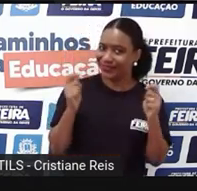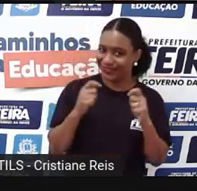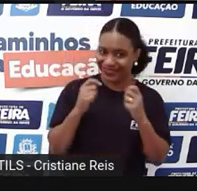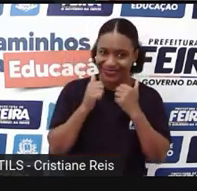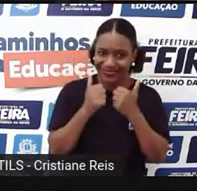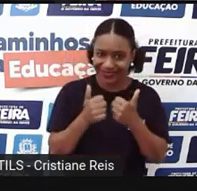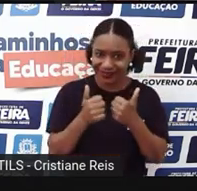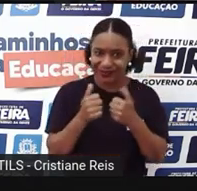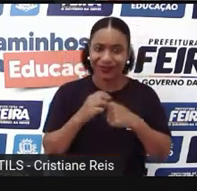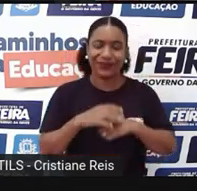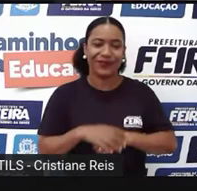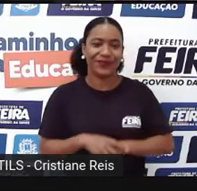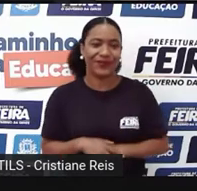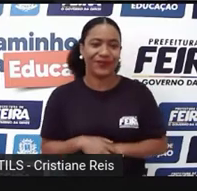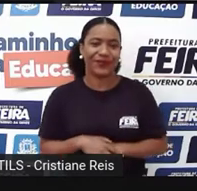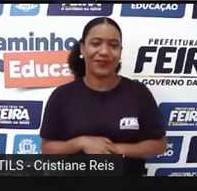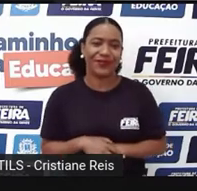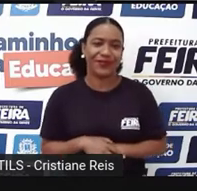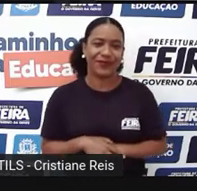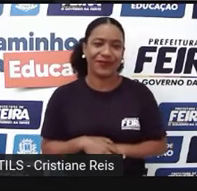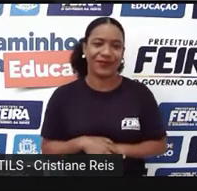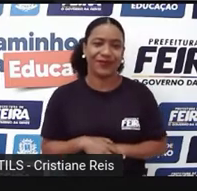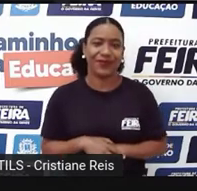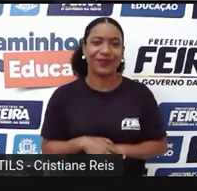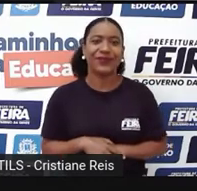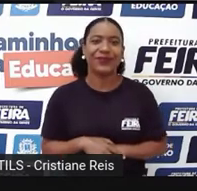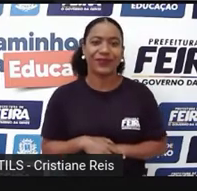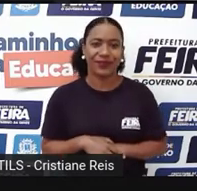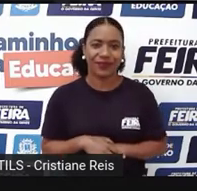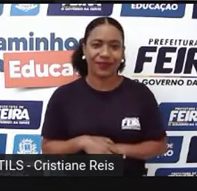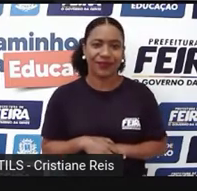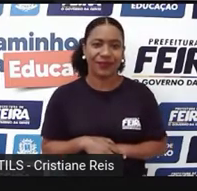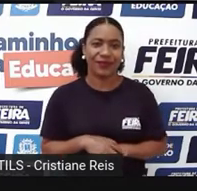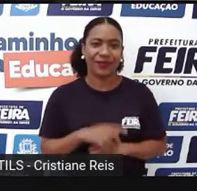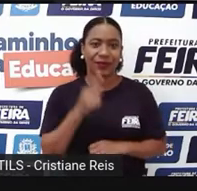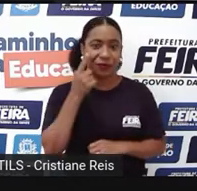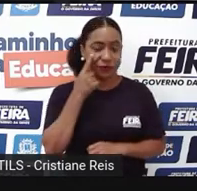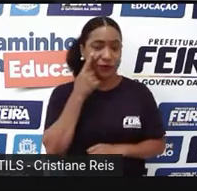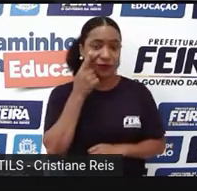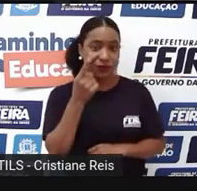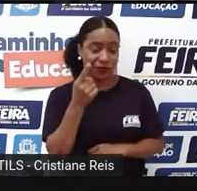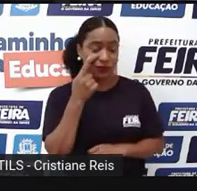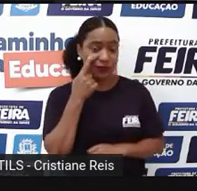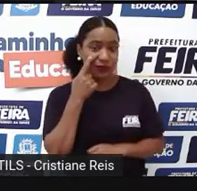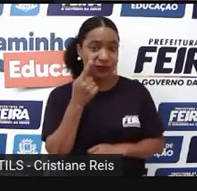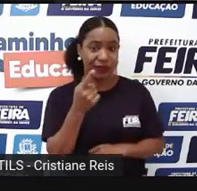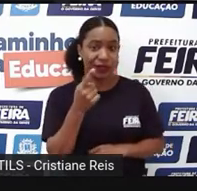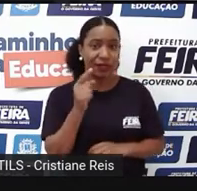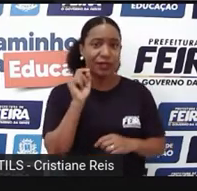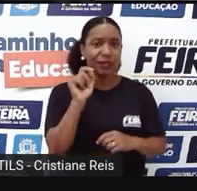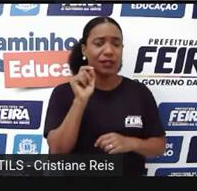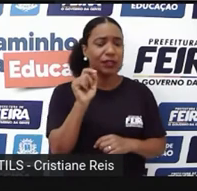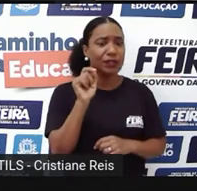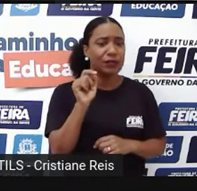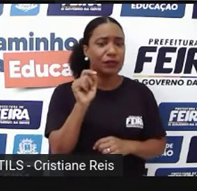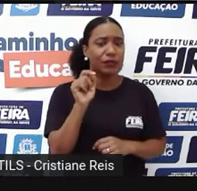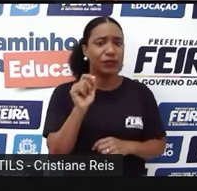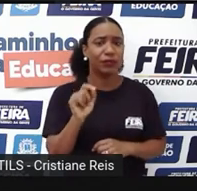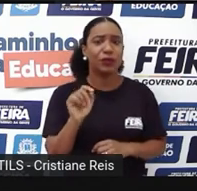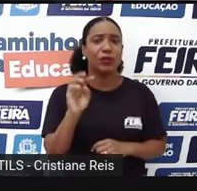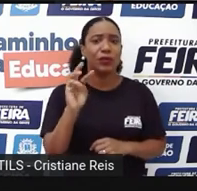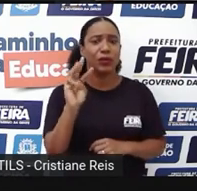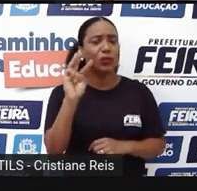O que são os characters? Vejam aqui que eu uso um pronome interrogativo. Who,